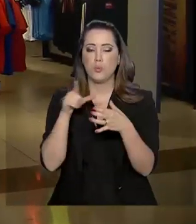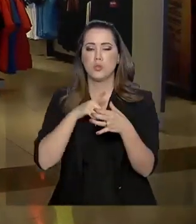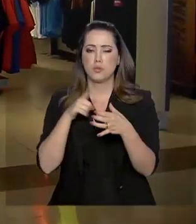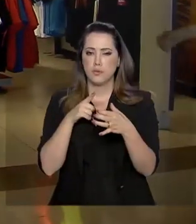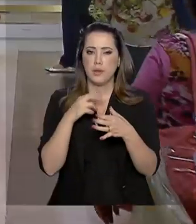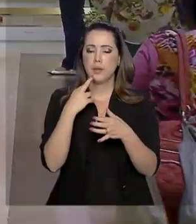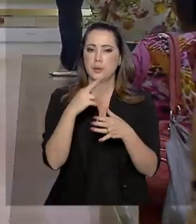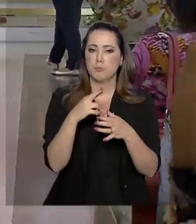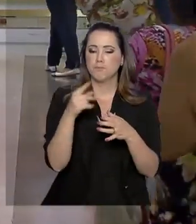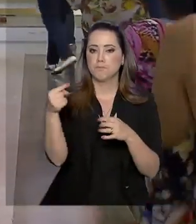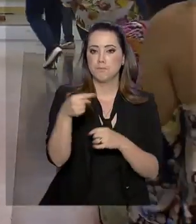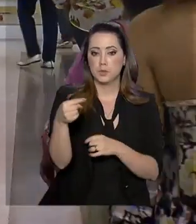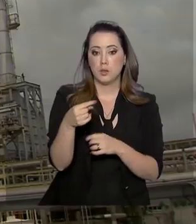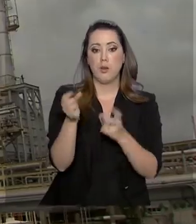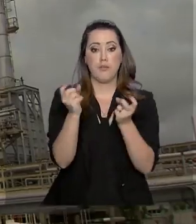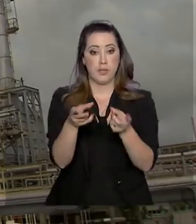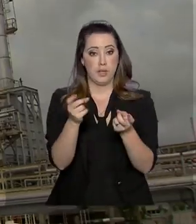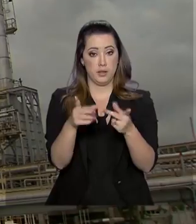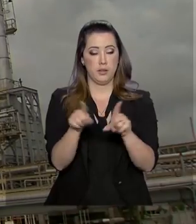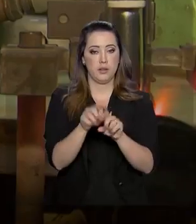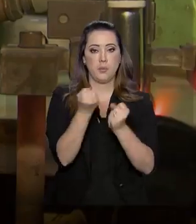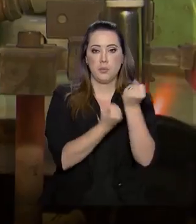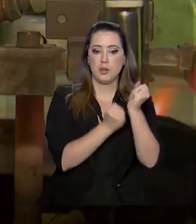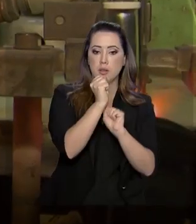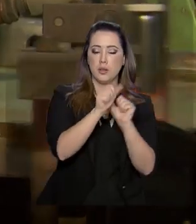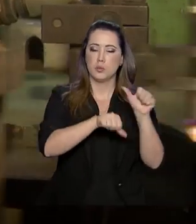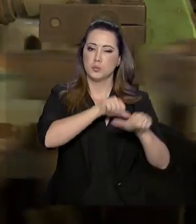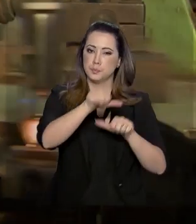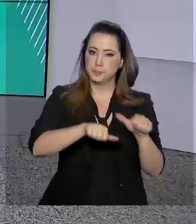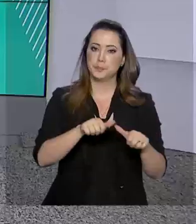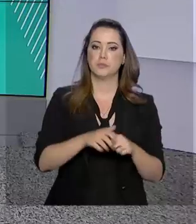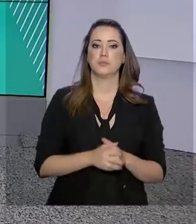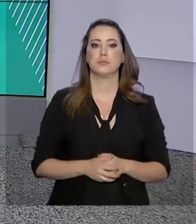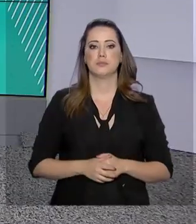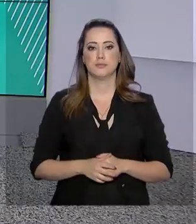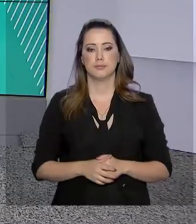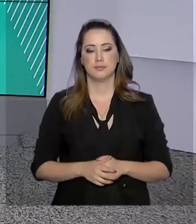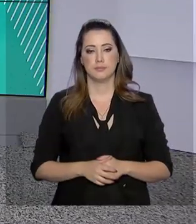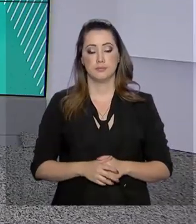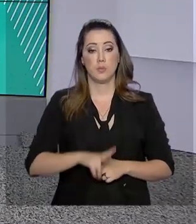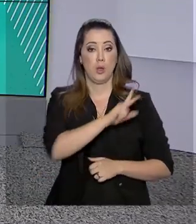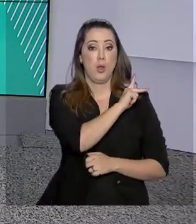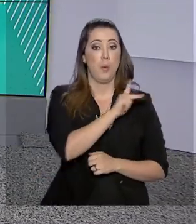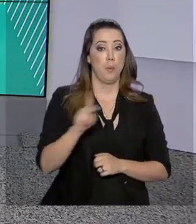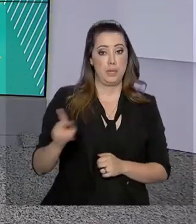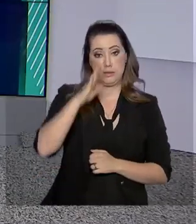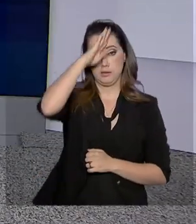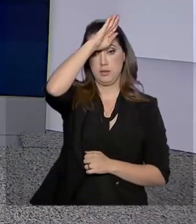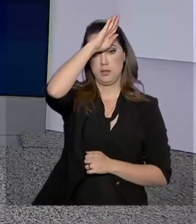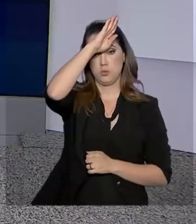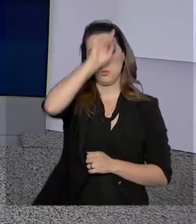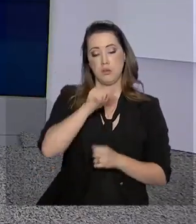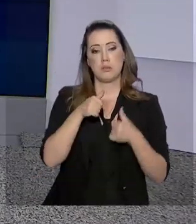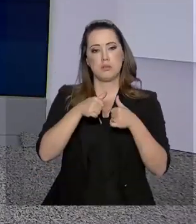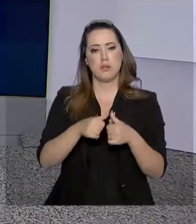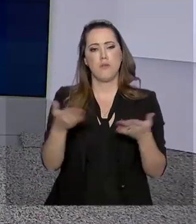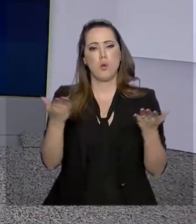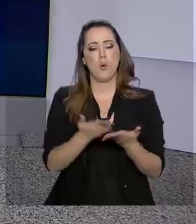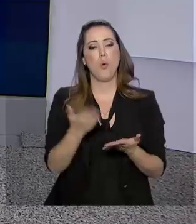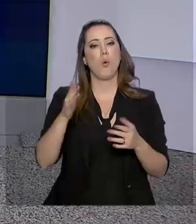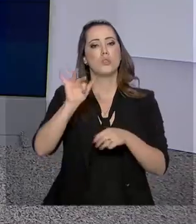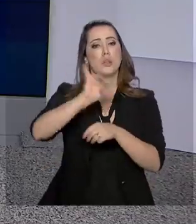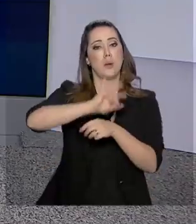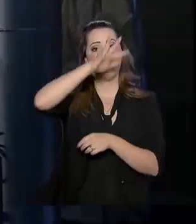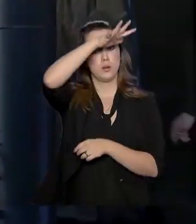negativo, o comércio e a indústria da transformação. O presidente Jair Bolsonaro esteve hoje em